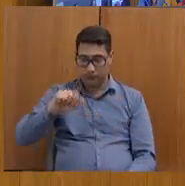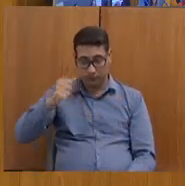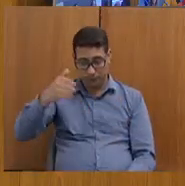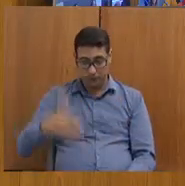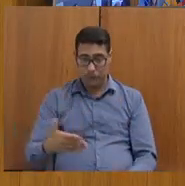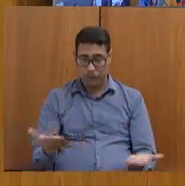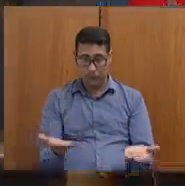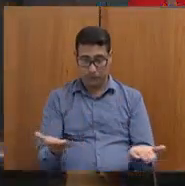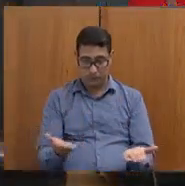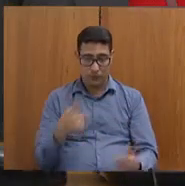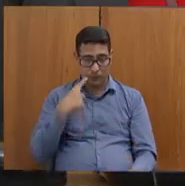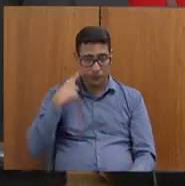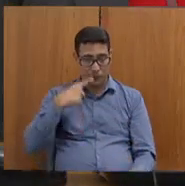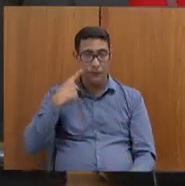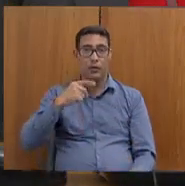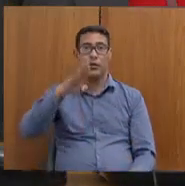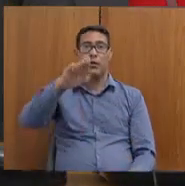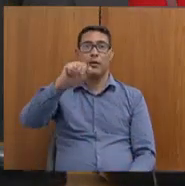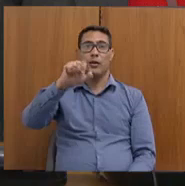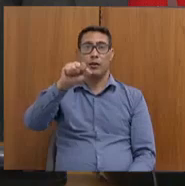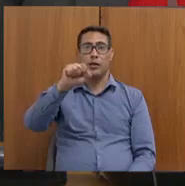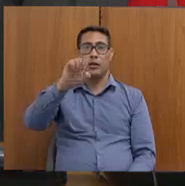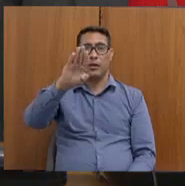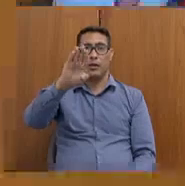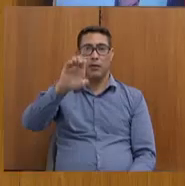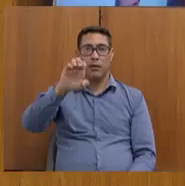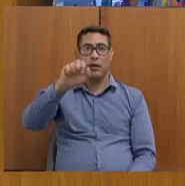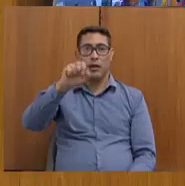à deputada Beatriz Serqueira.